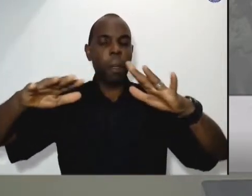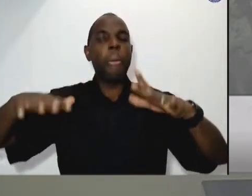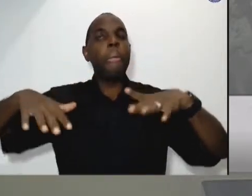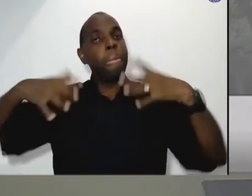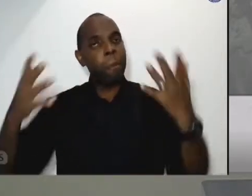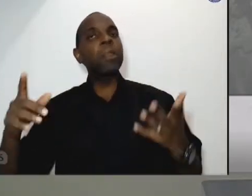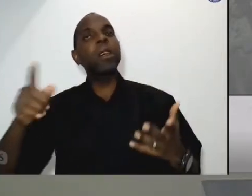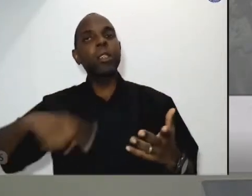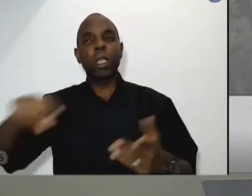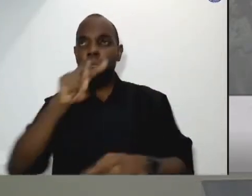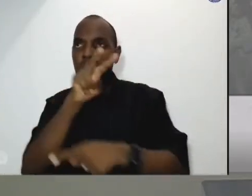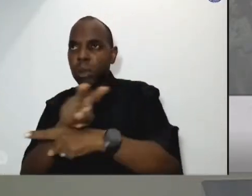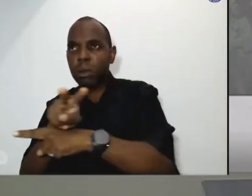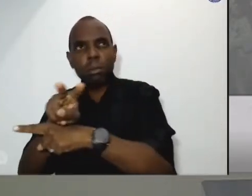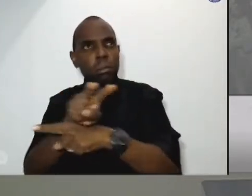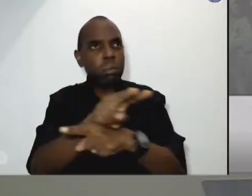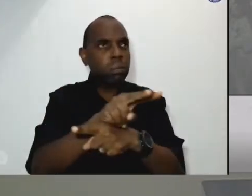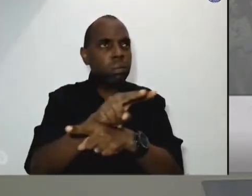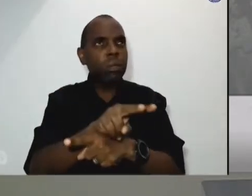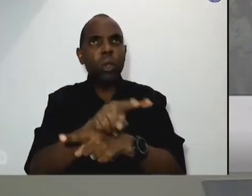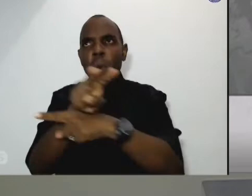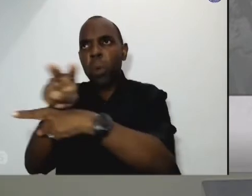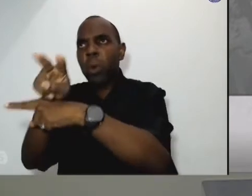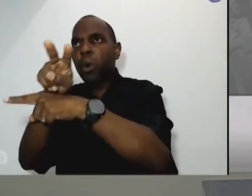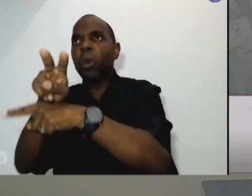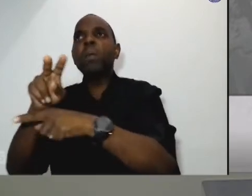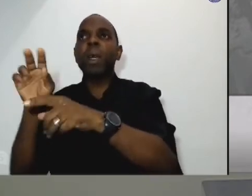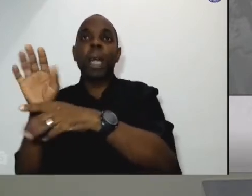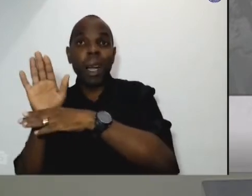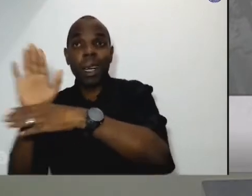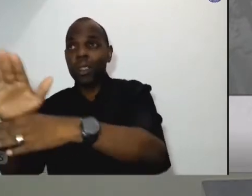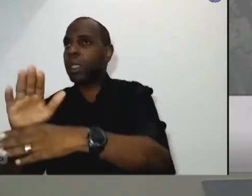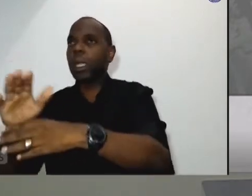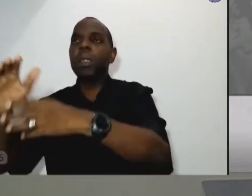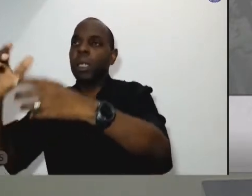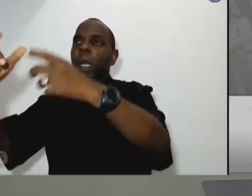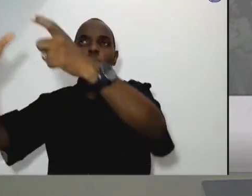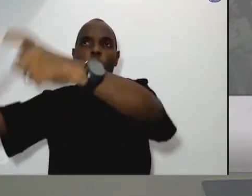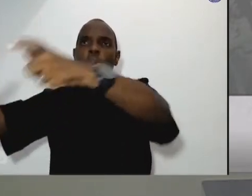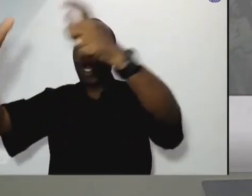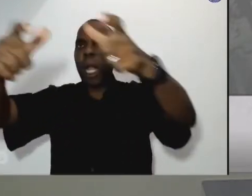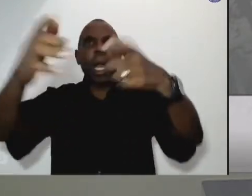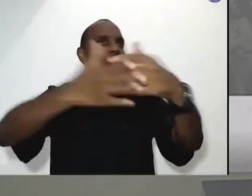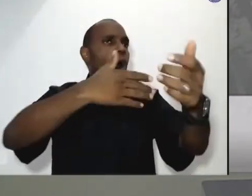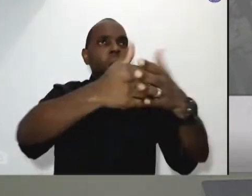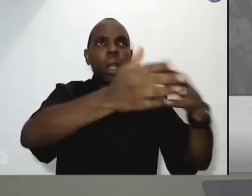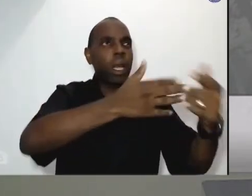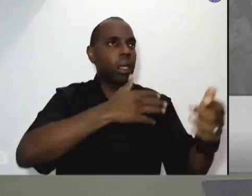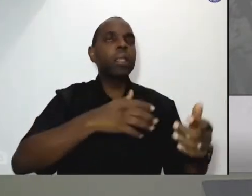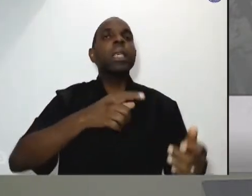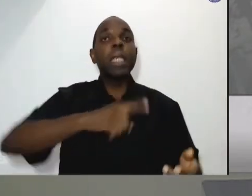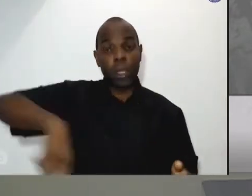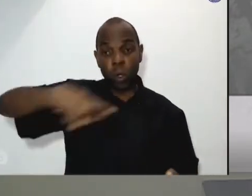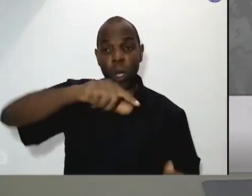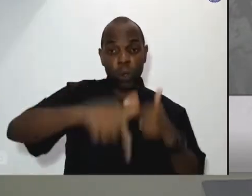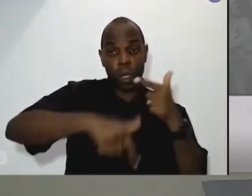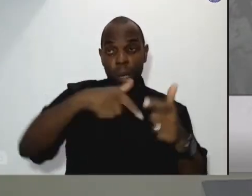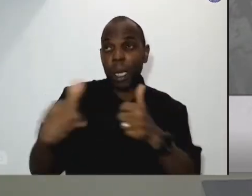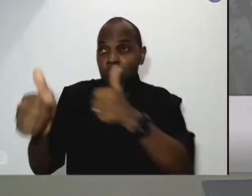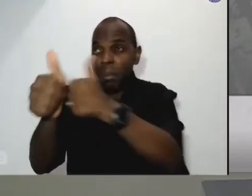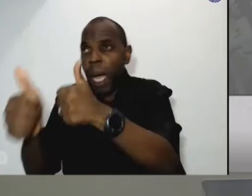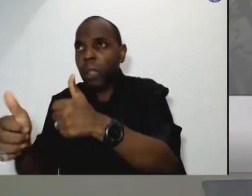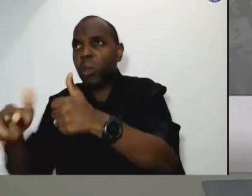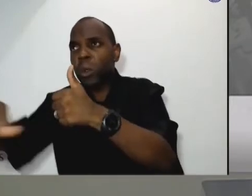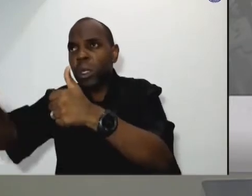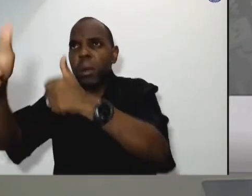patrulhamento comunitário para aquele trabalho mais próximo à população e com um olhar